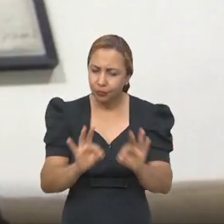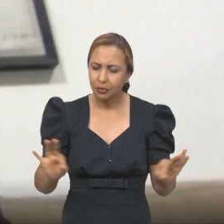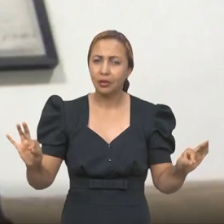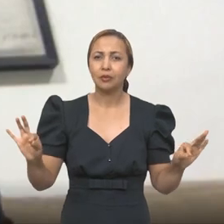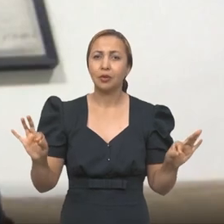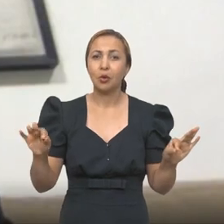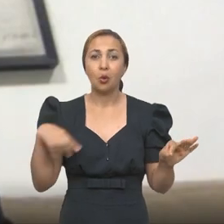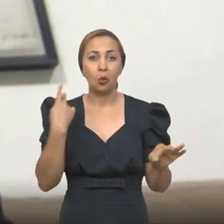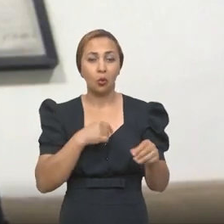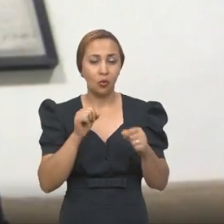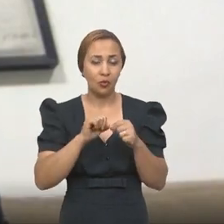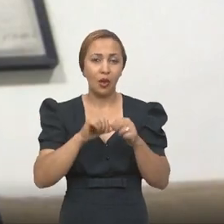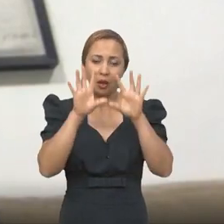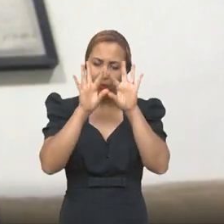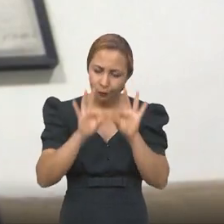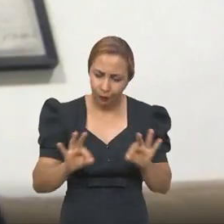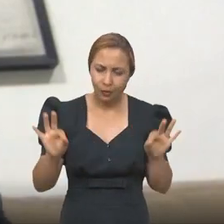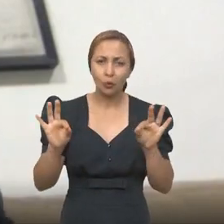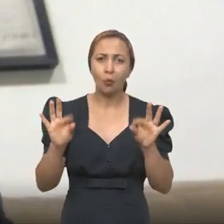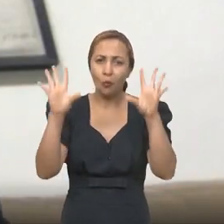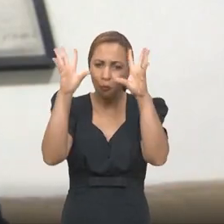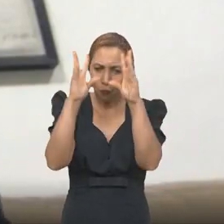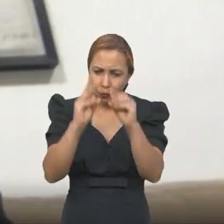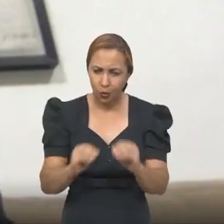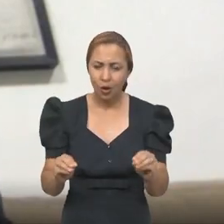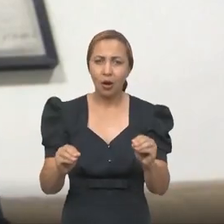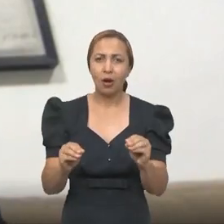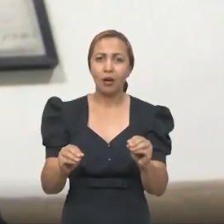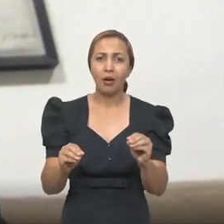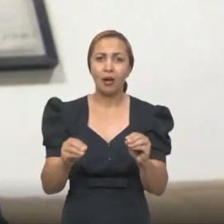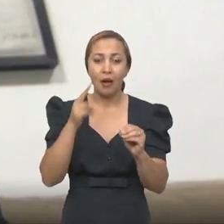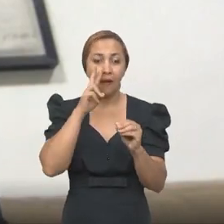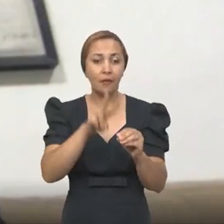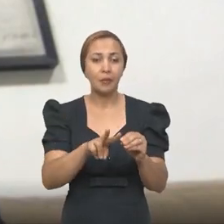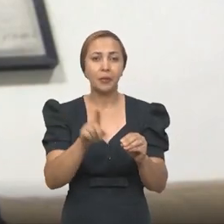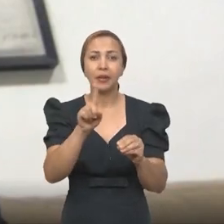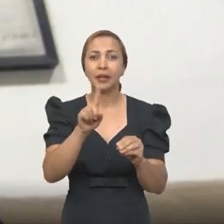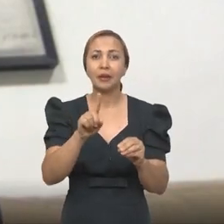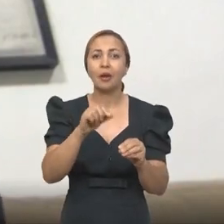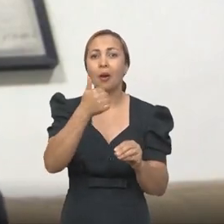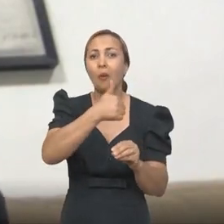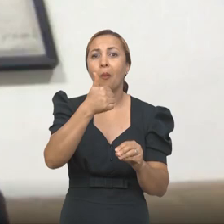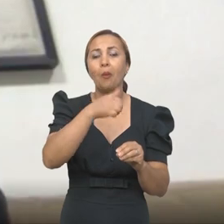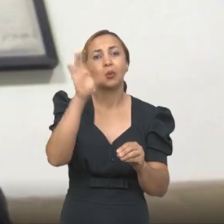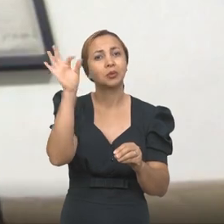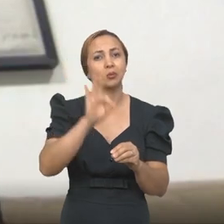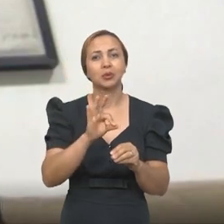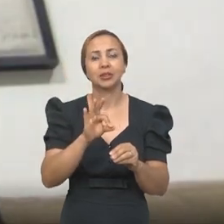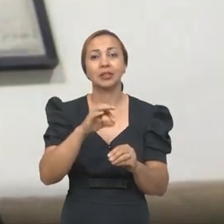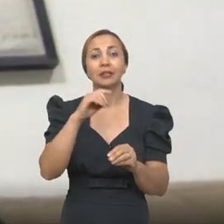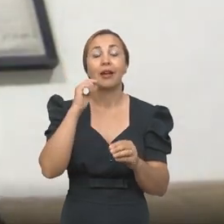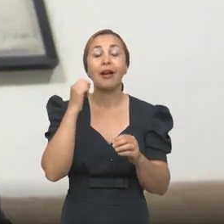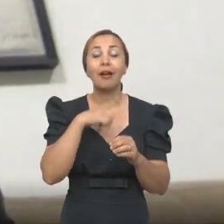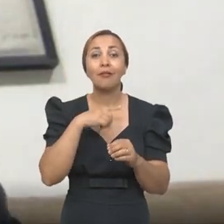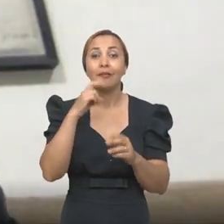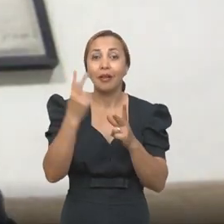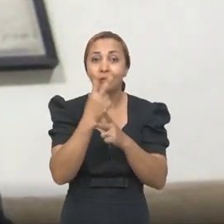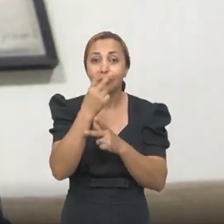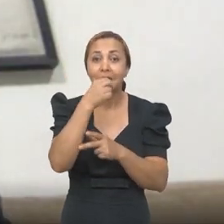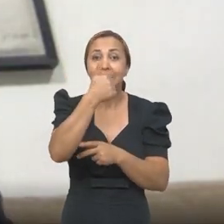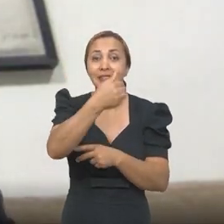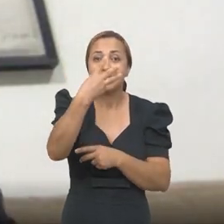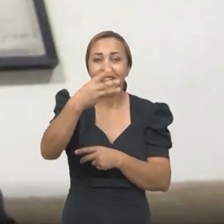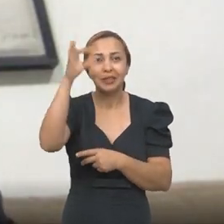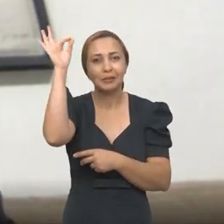Nós refazemos as análises e vimos que não é nem 11%, é 13